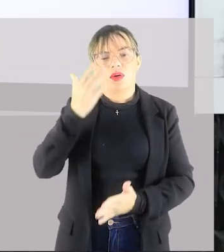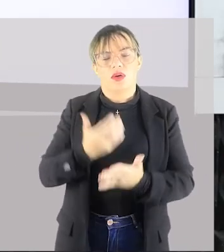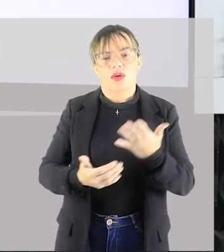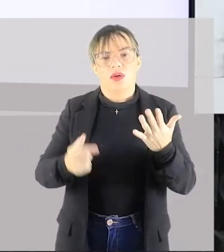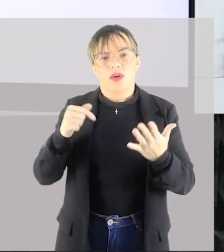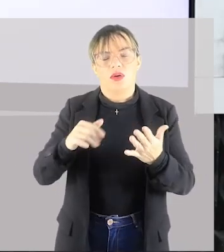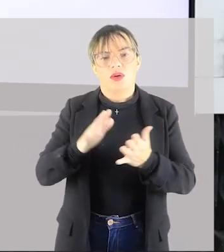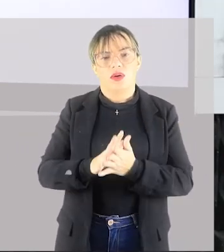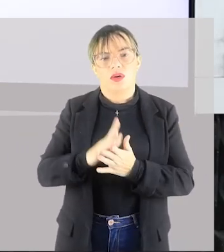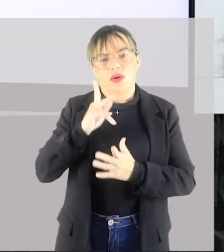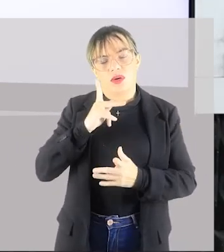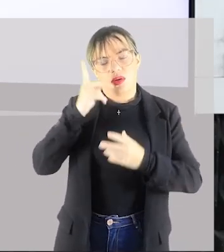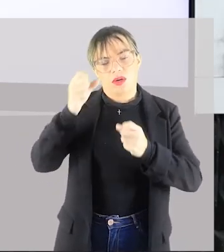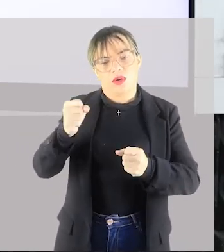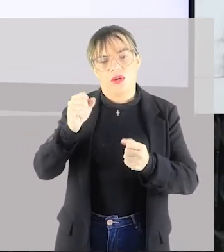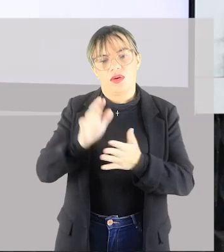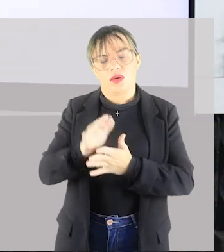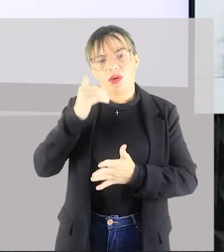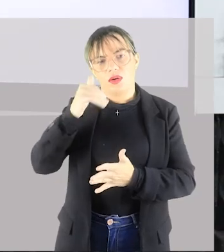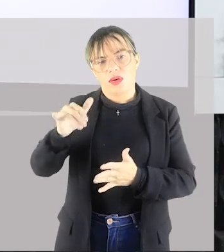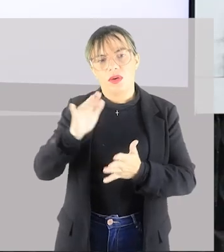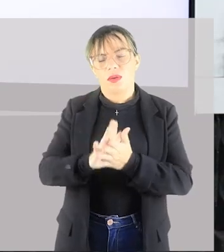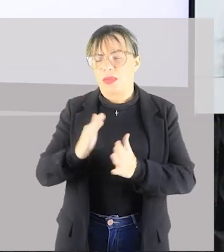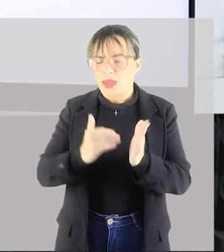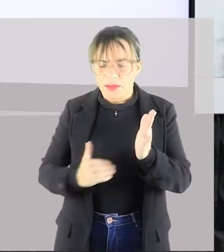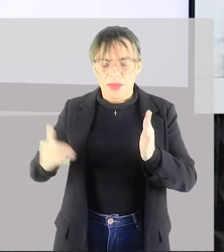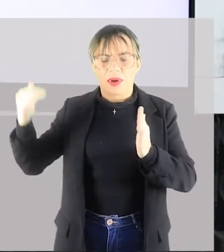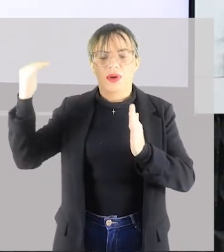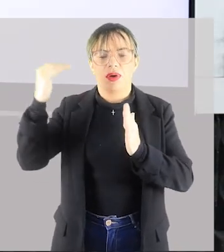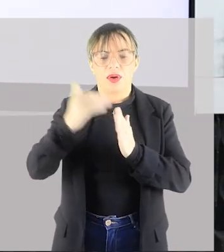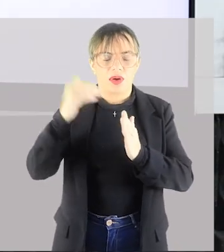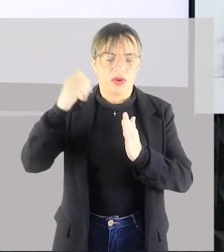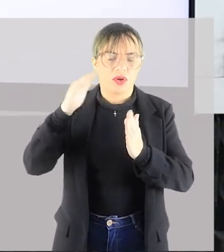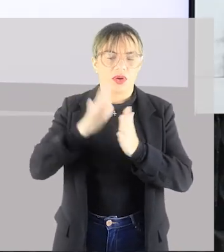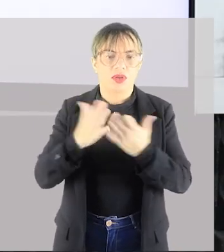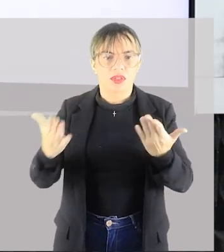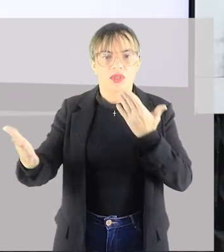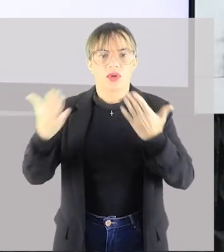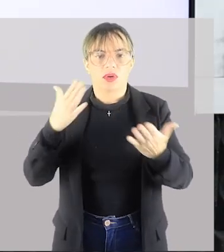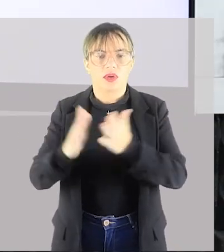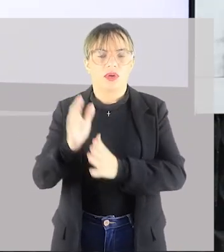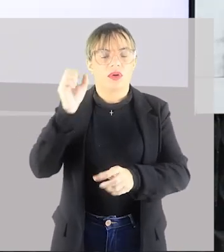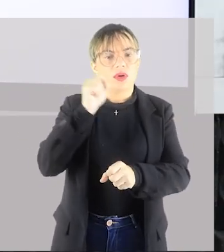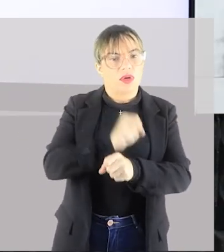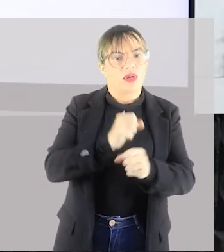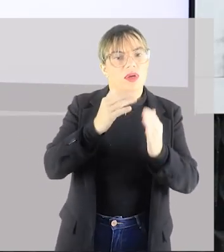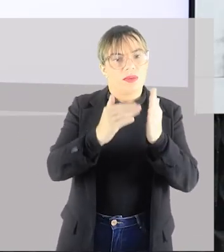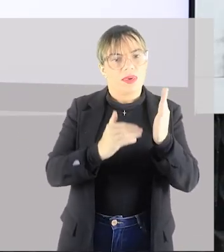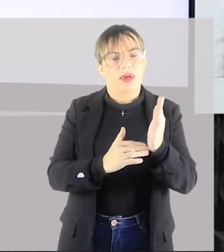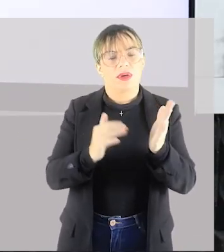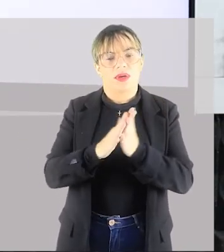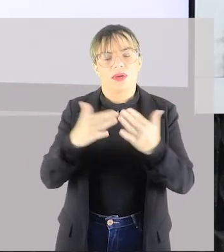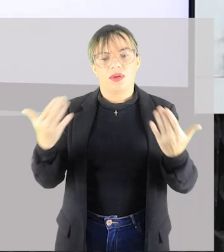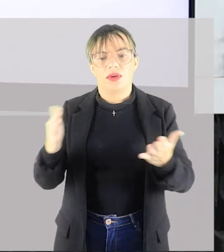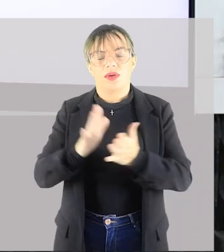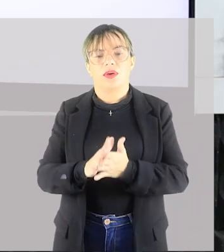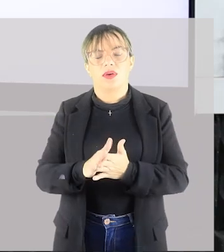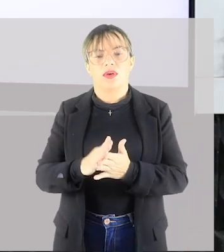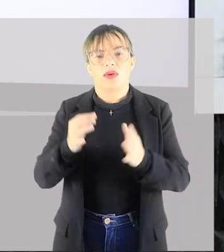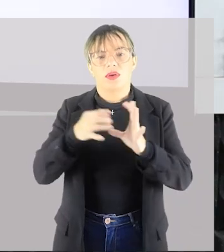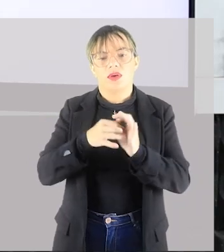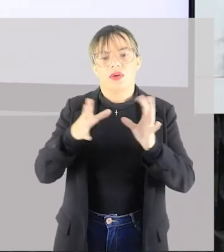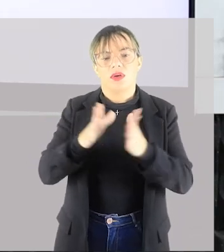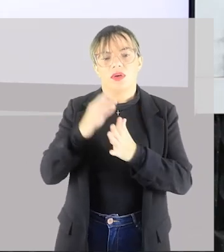maior do que o estado de repouso. Então, todo movimento voluntário que gera um gasto maior do que o estado de